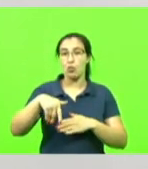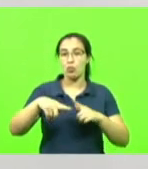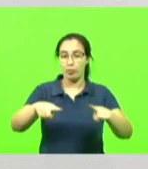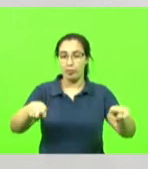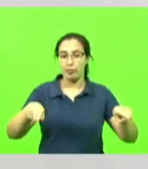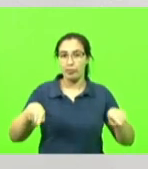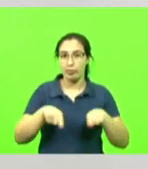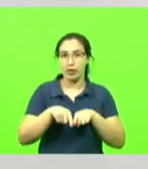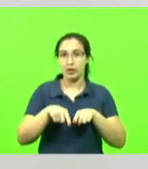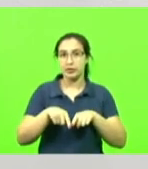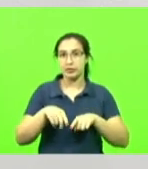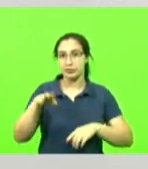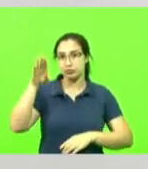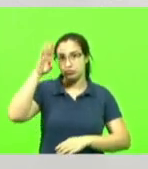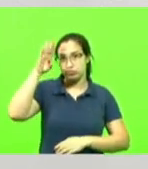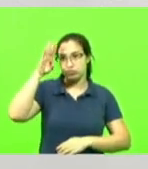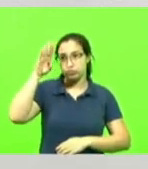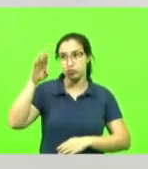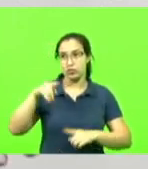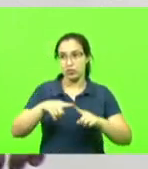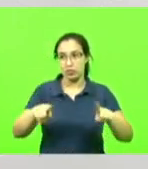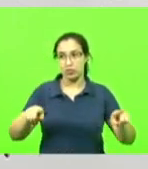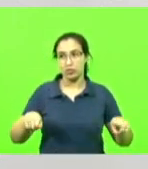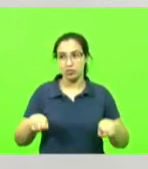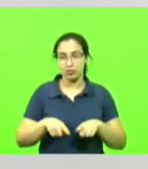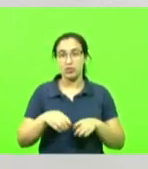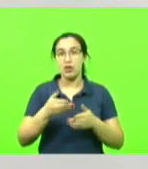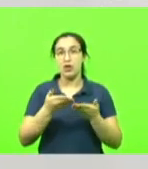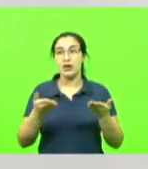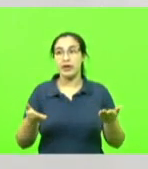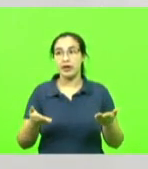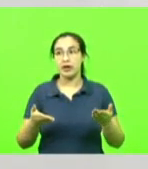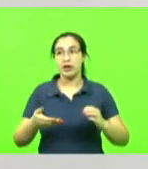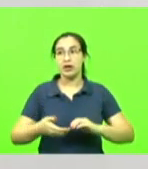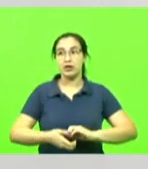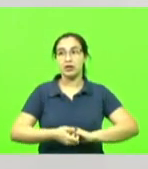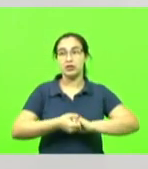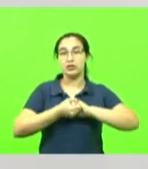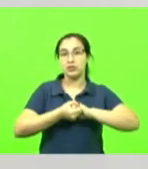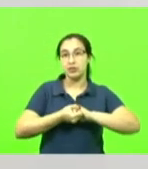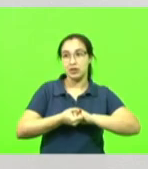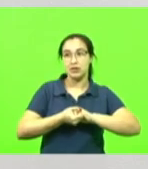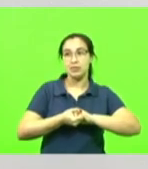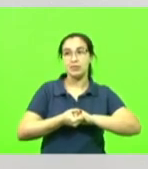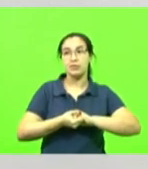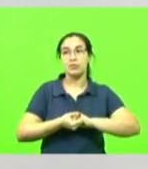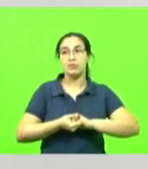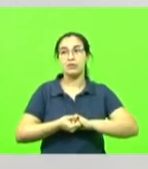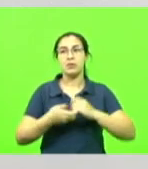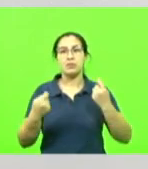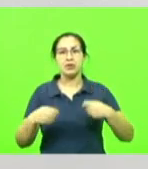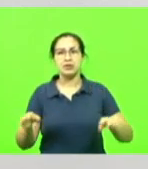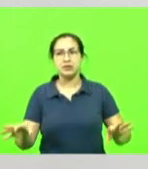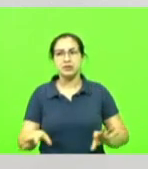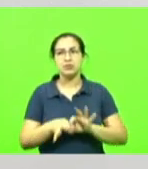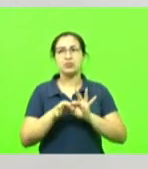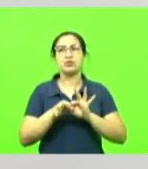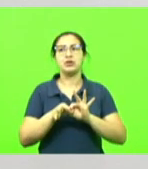Falaram, os oficiais deram as mãos para a gente, nós temos que nos unir, nós temos que nos unir, chegou a nossa vez.